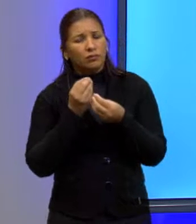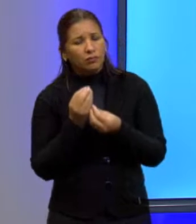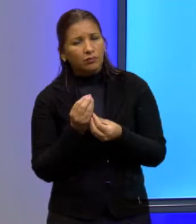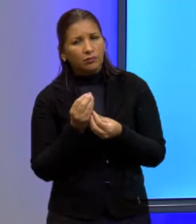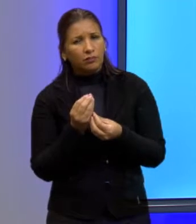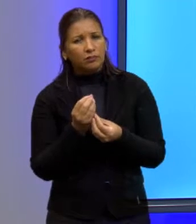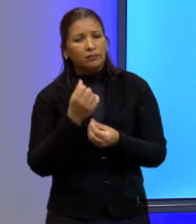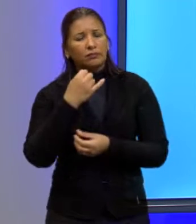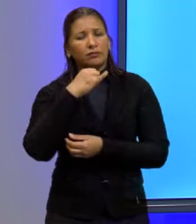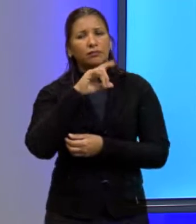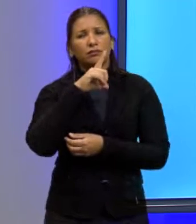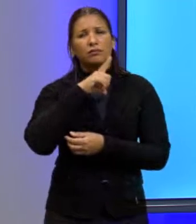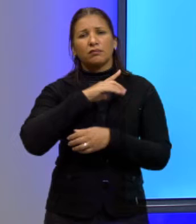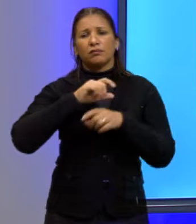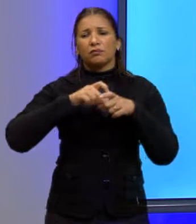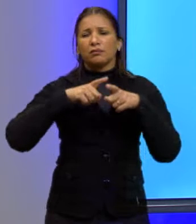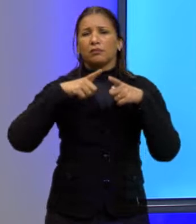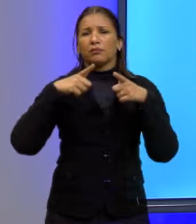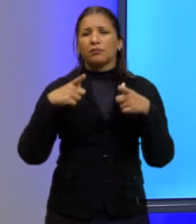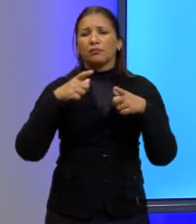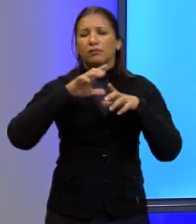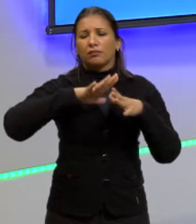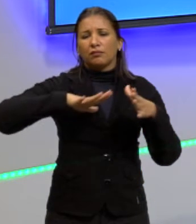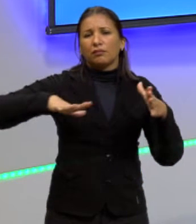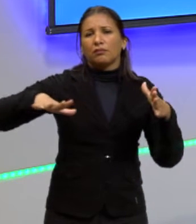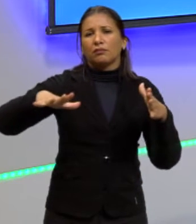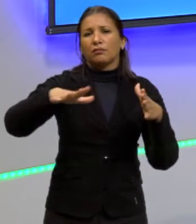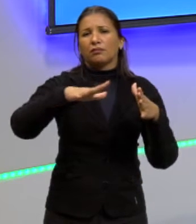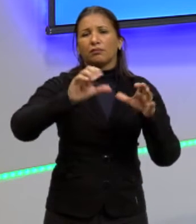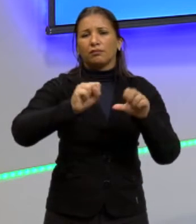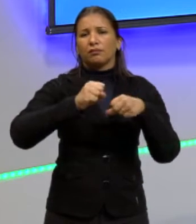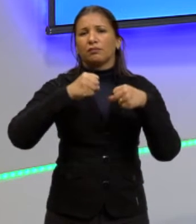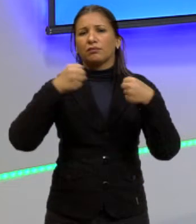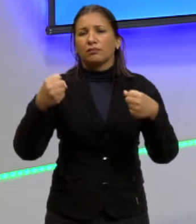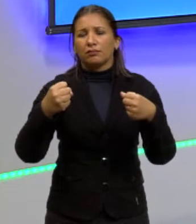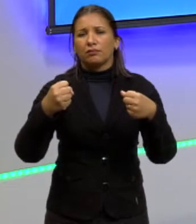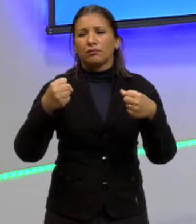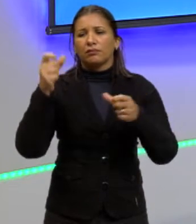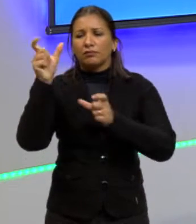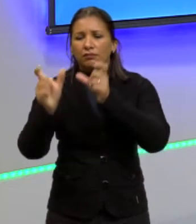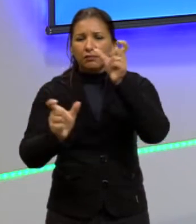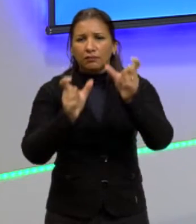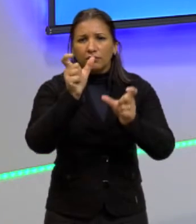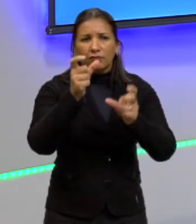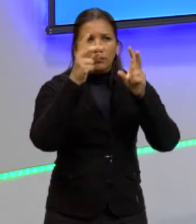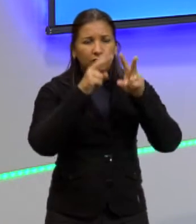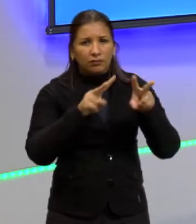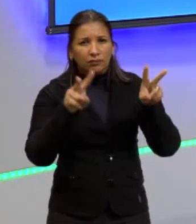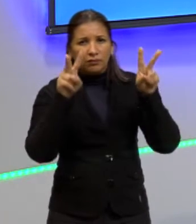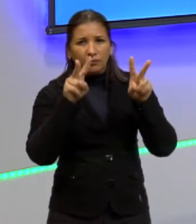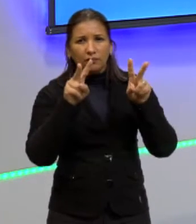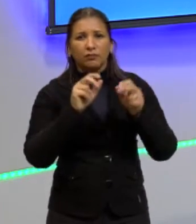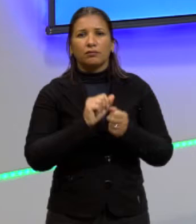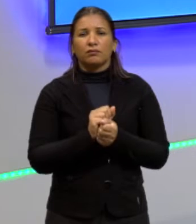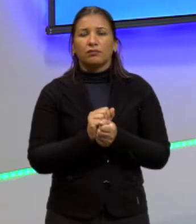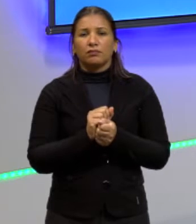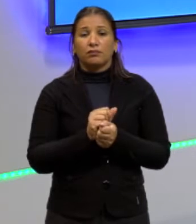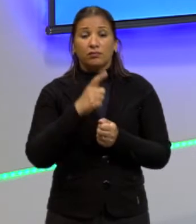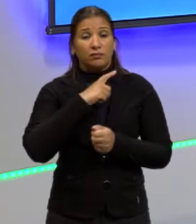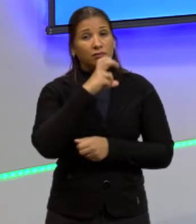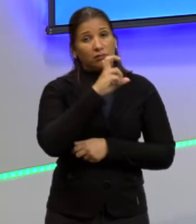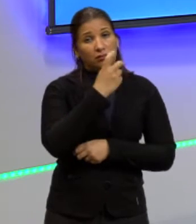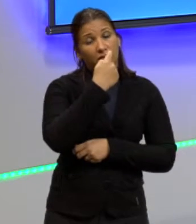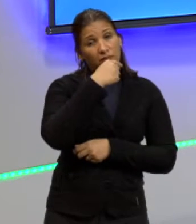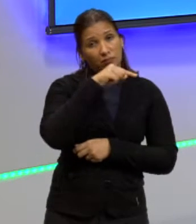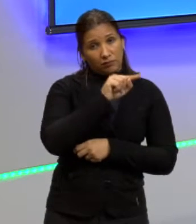se obtenha a maior área possível para o público. Então, ela dispõe de 5 mil, mas ela não